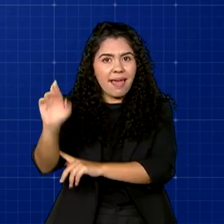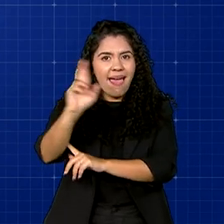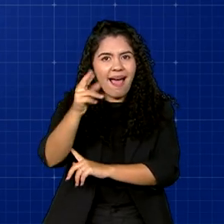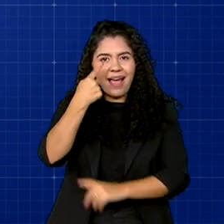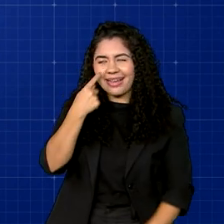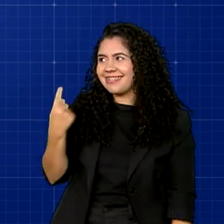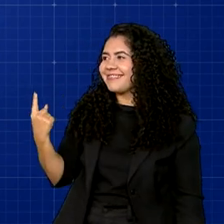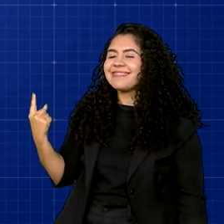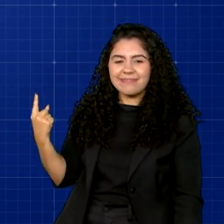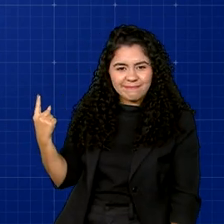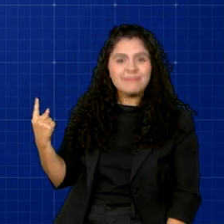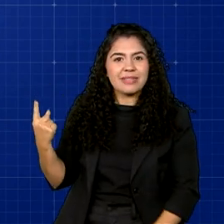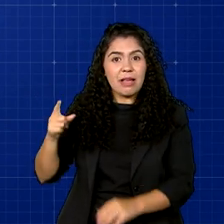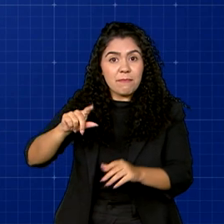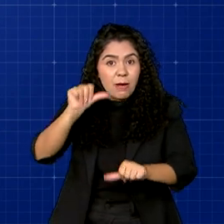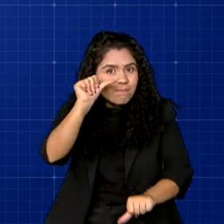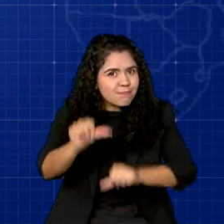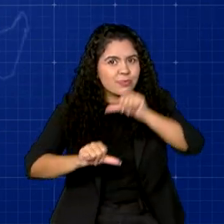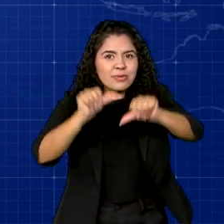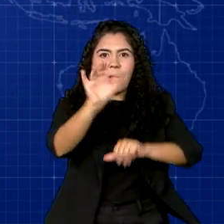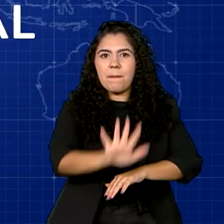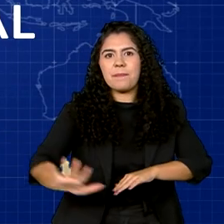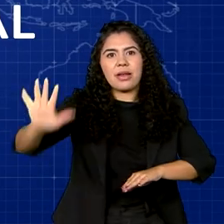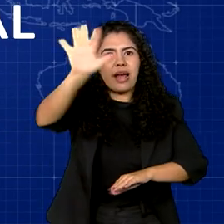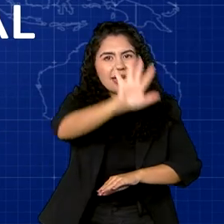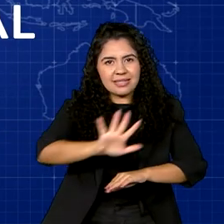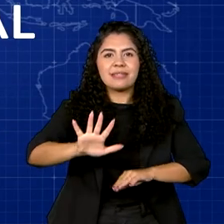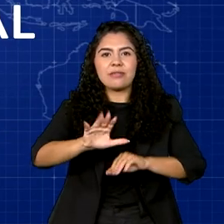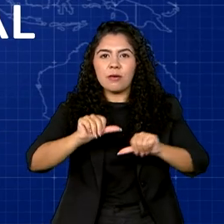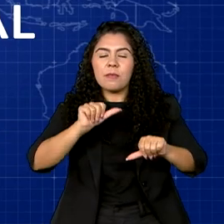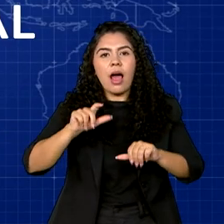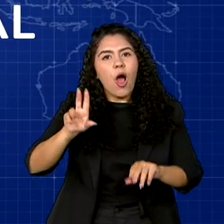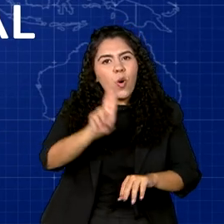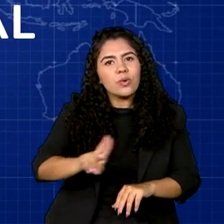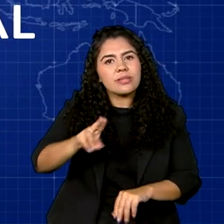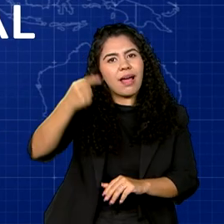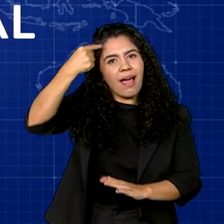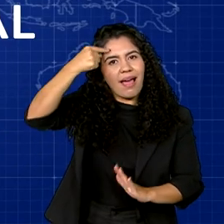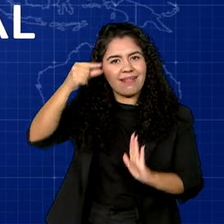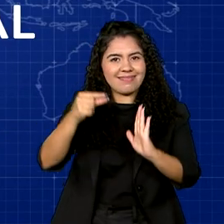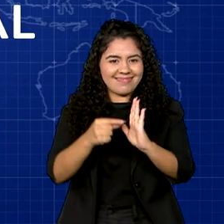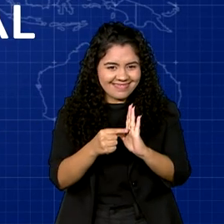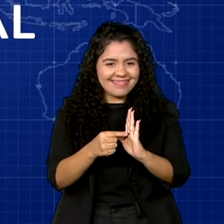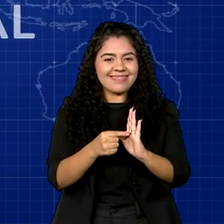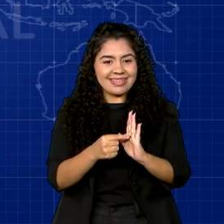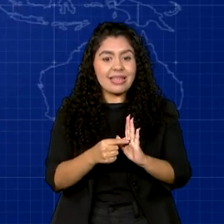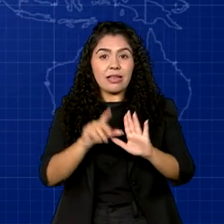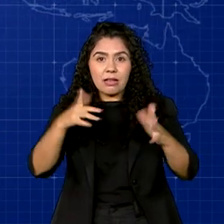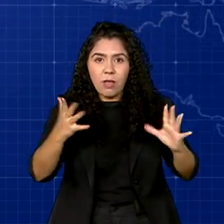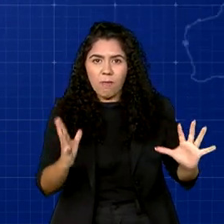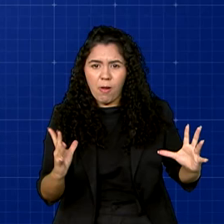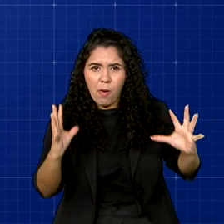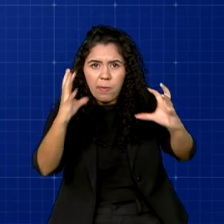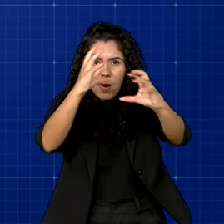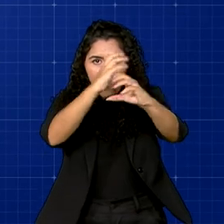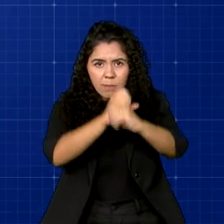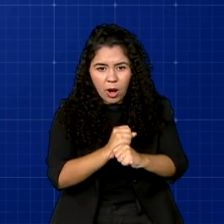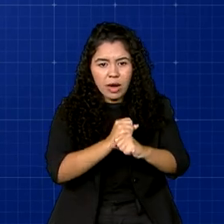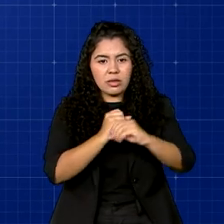para transformar o Brasil em modelo global de uso da inteligência artificial. Desse montante, 1